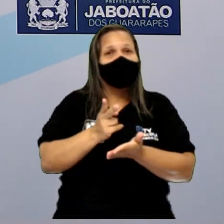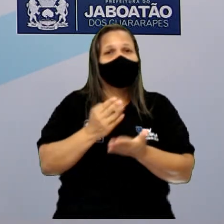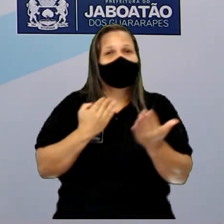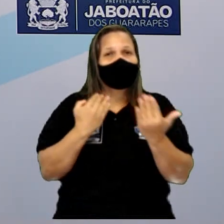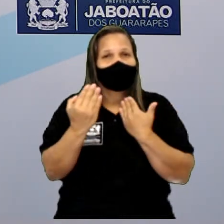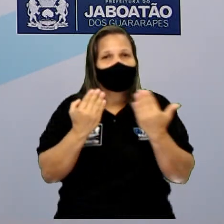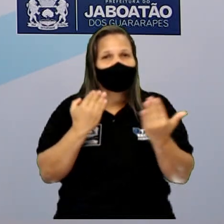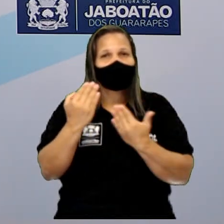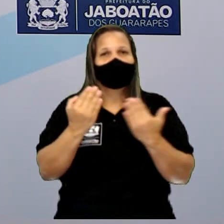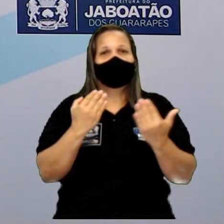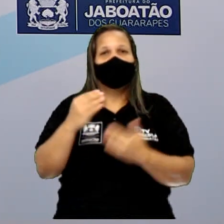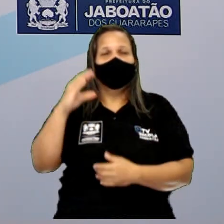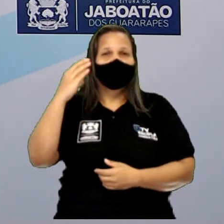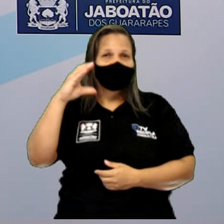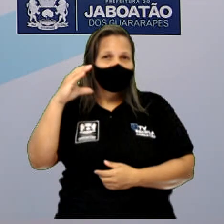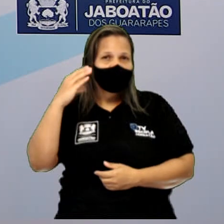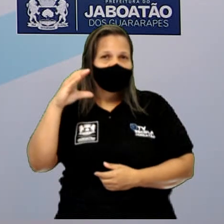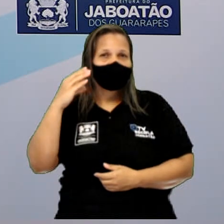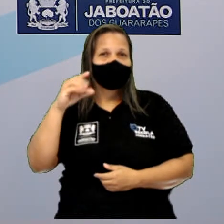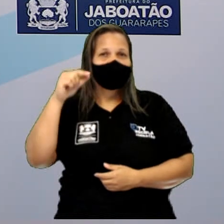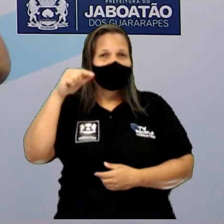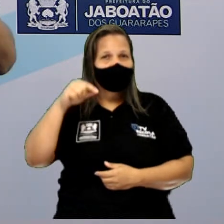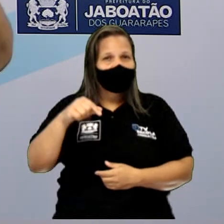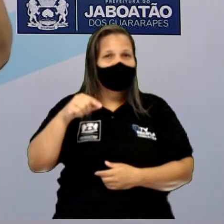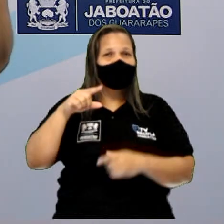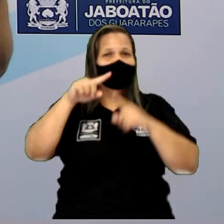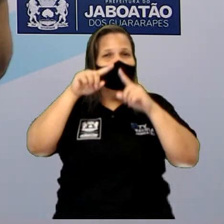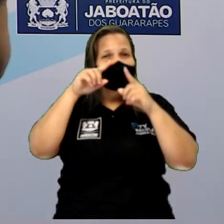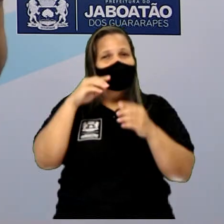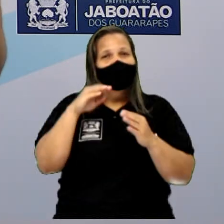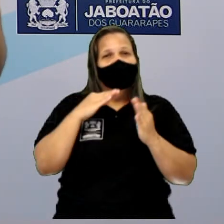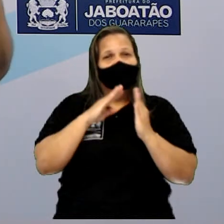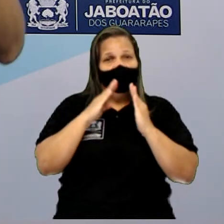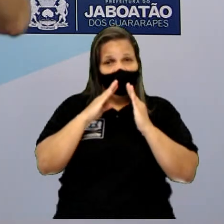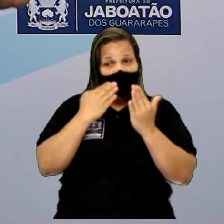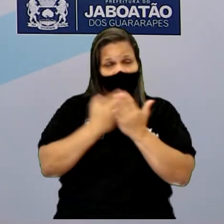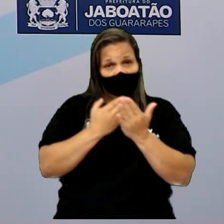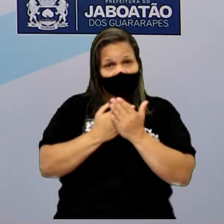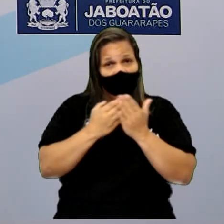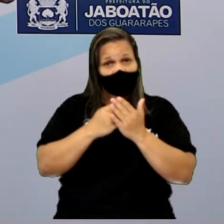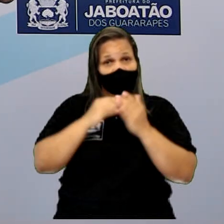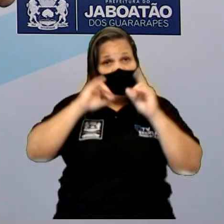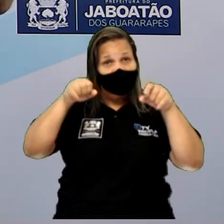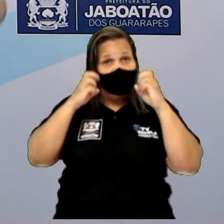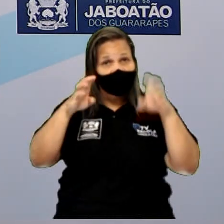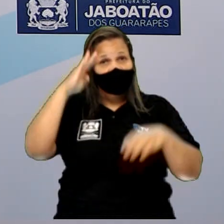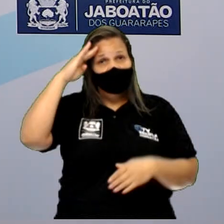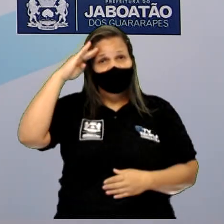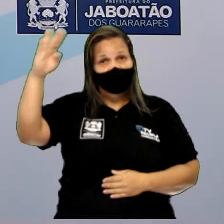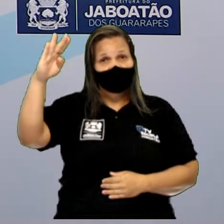sobre ciências na TV Escola de Aboatão. Forte abraço para todo mundo e tchau!